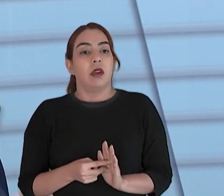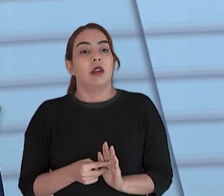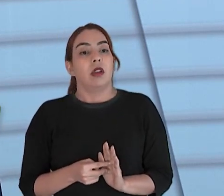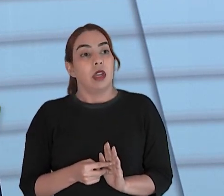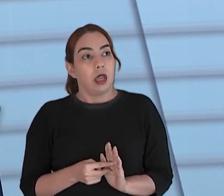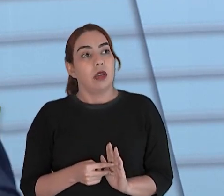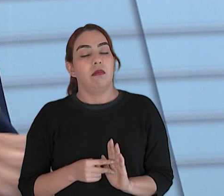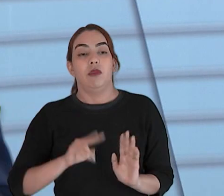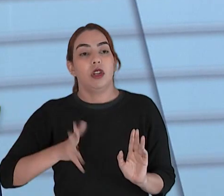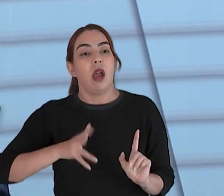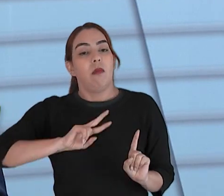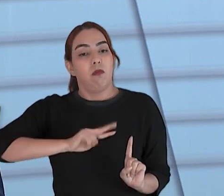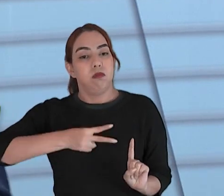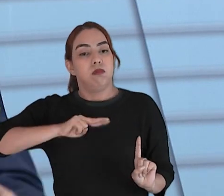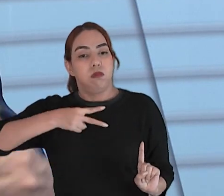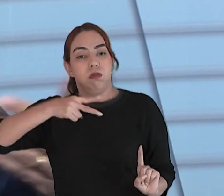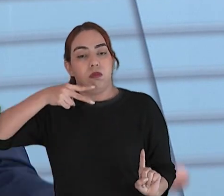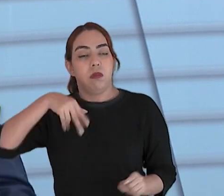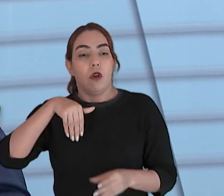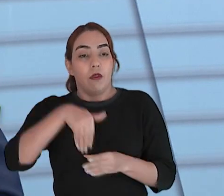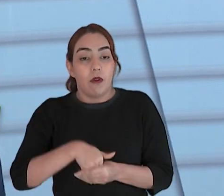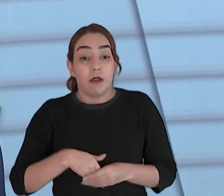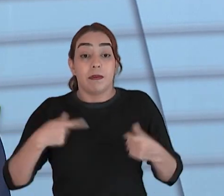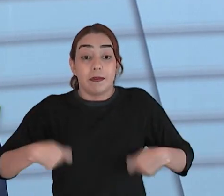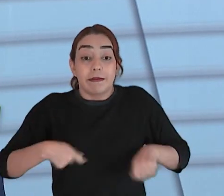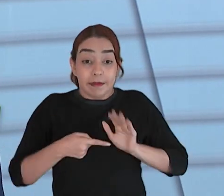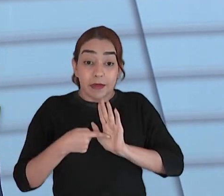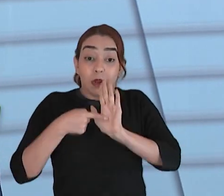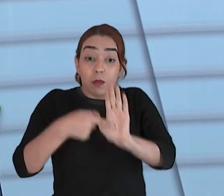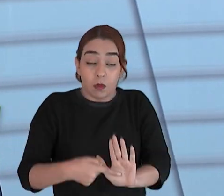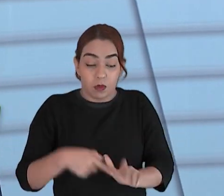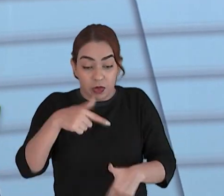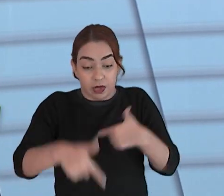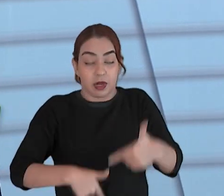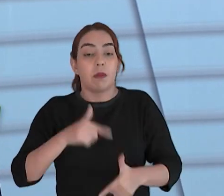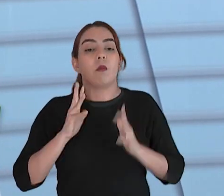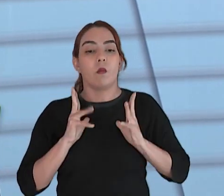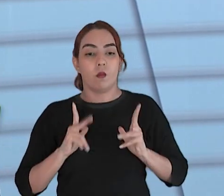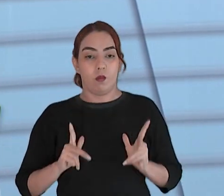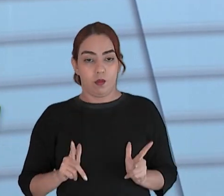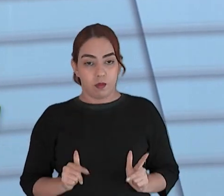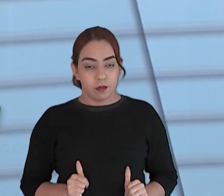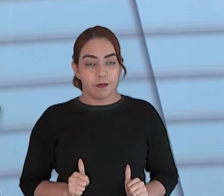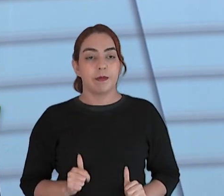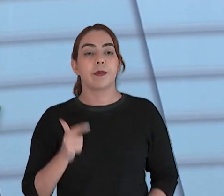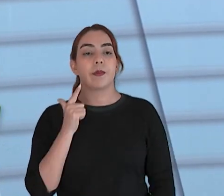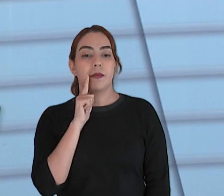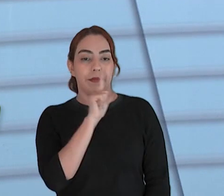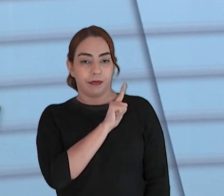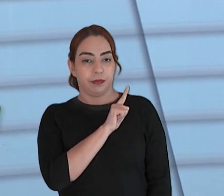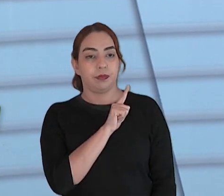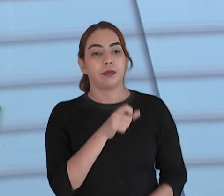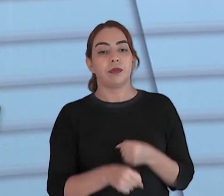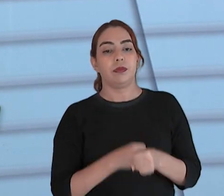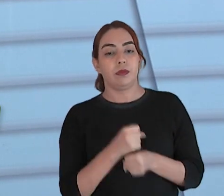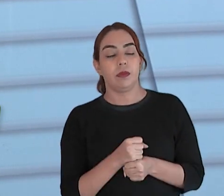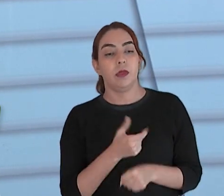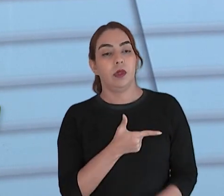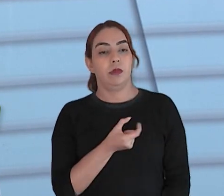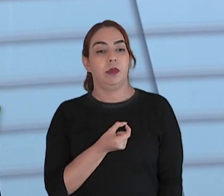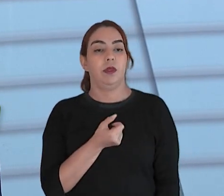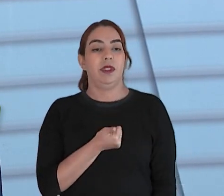Era manter aquela votação, obviamente, com trabalho. E a gente teve 13.401 em 2016,